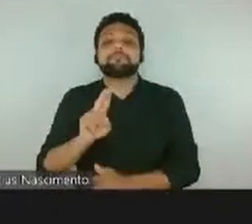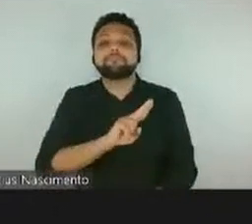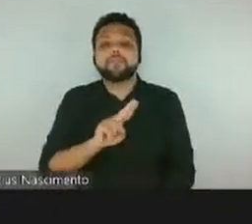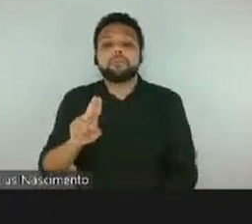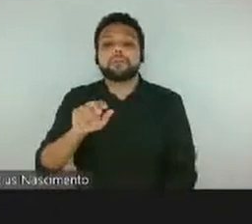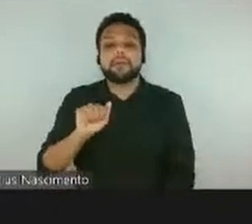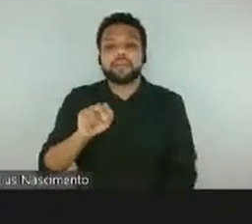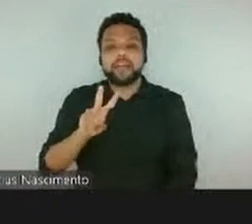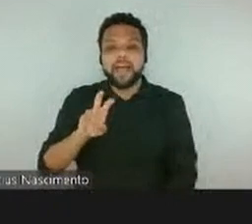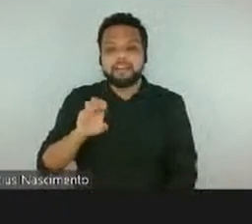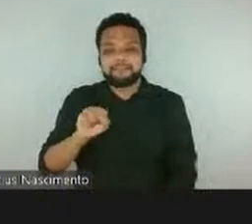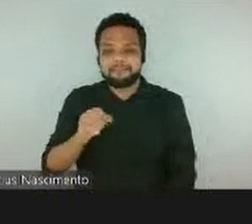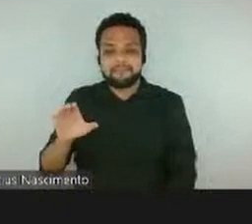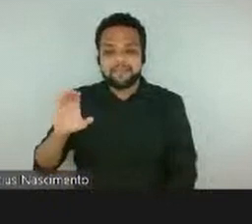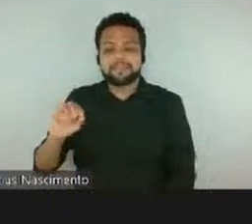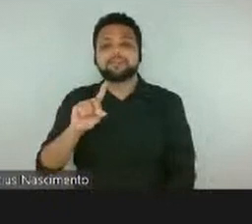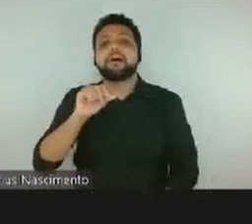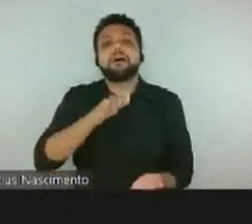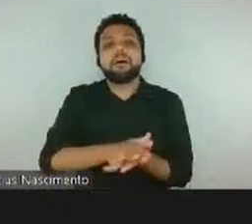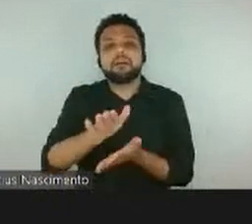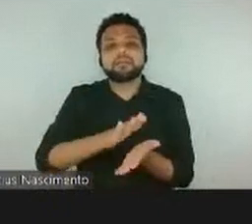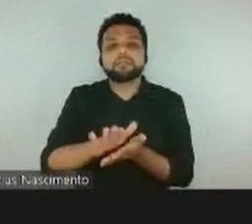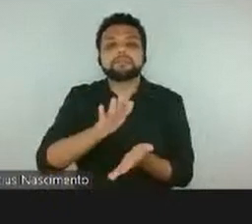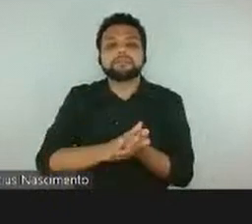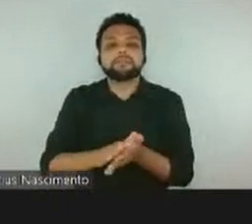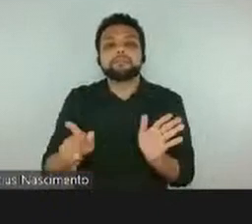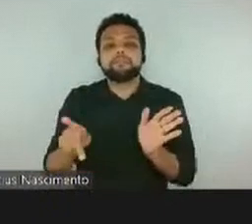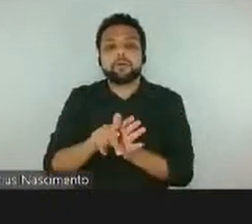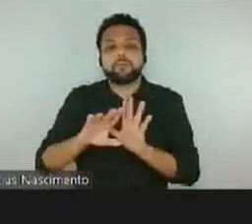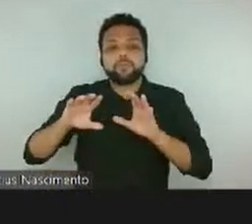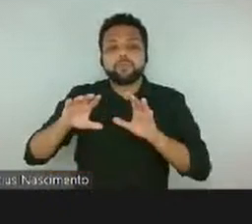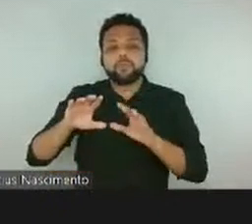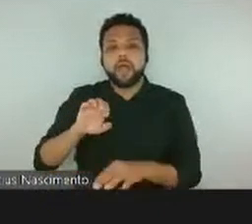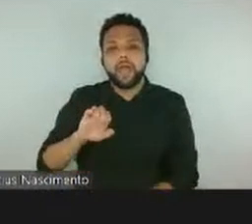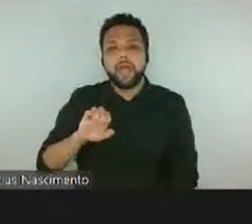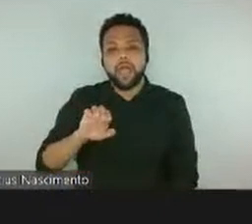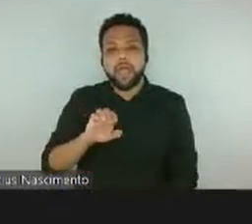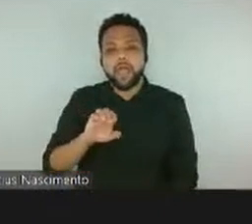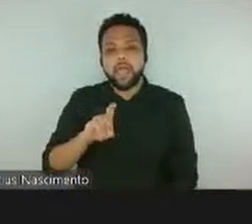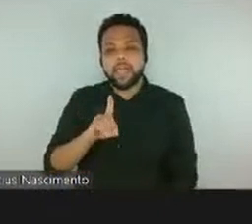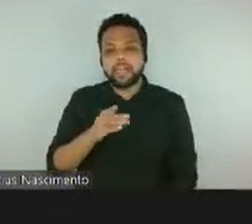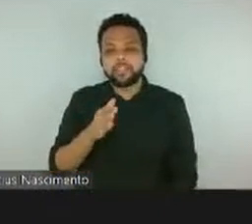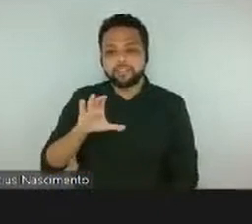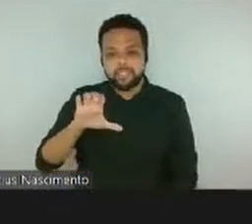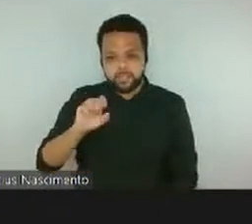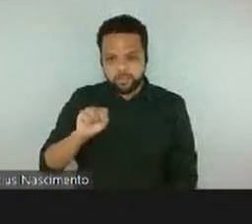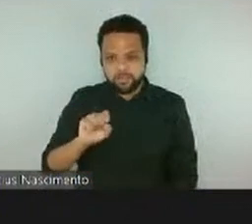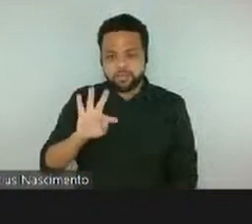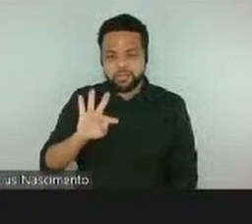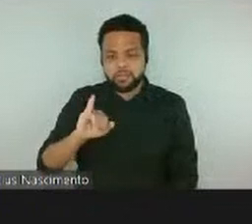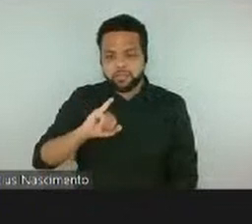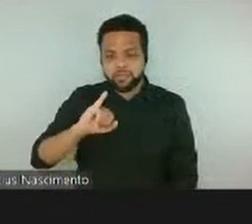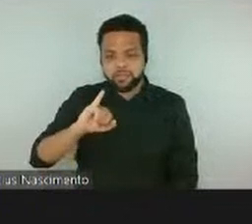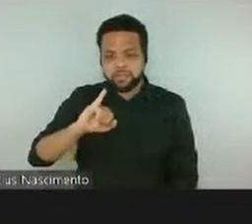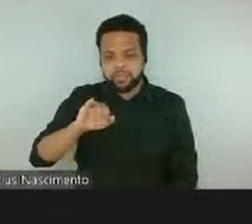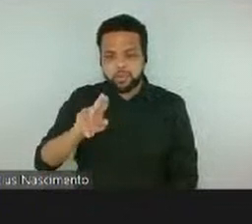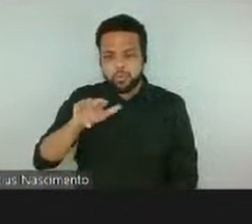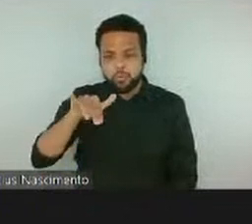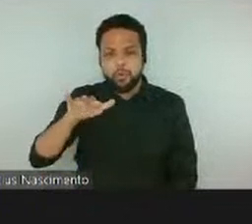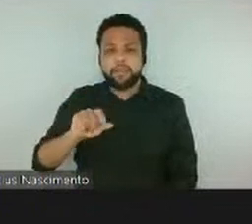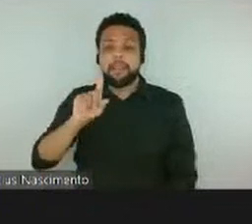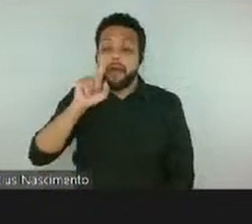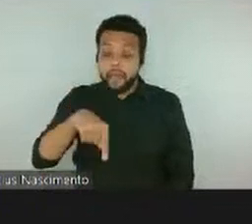e foi publicado pelas edições Tijuana. Então, também é um livro da coleção do Mark que está na